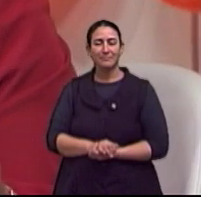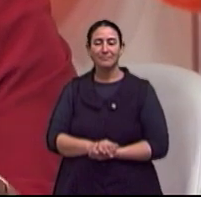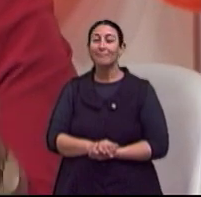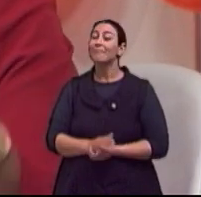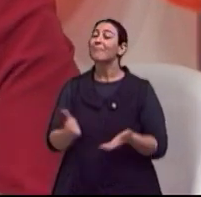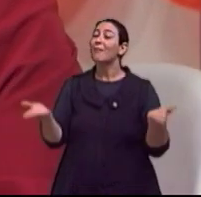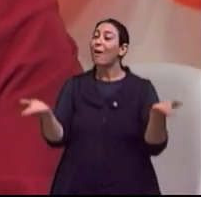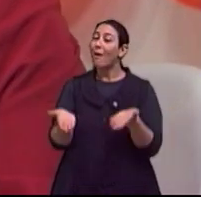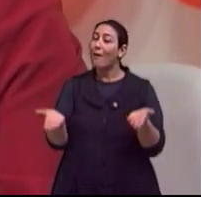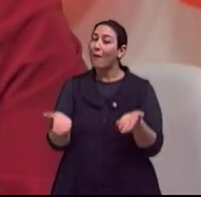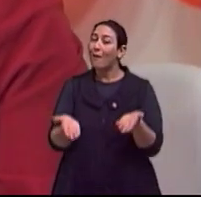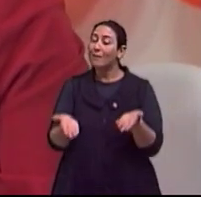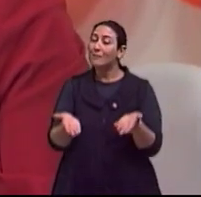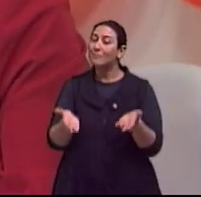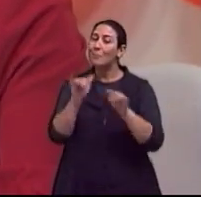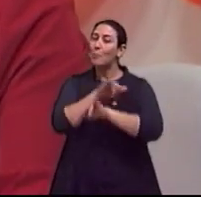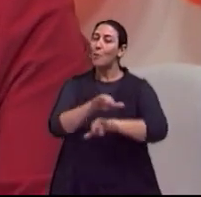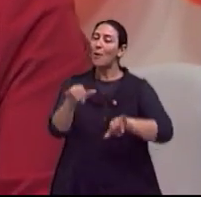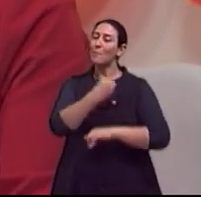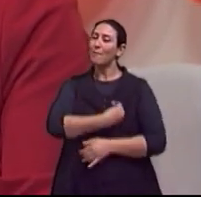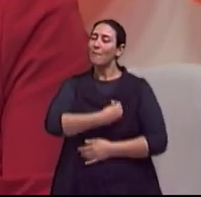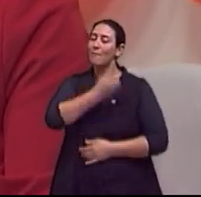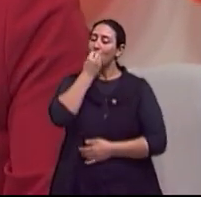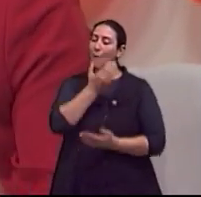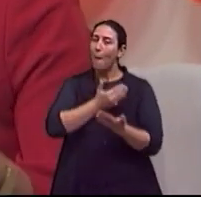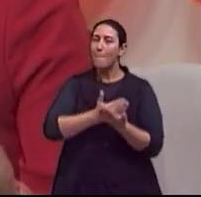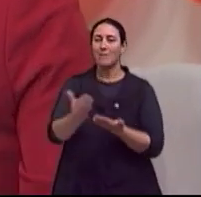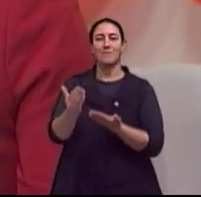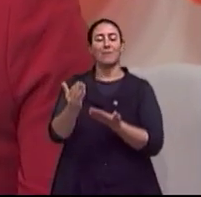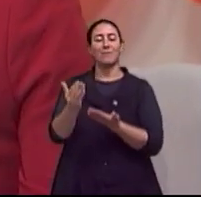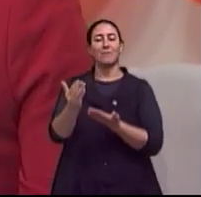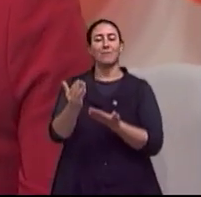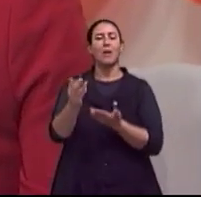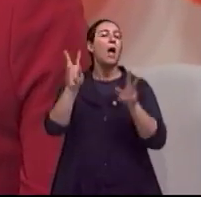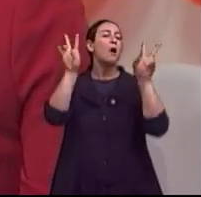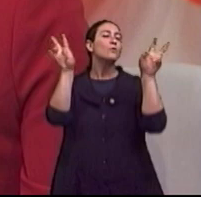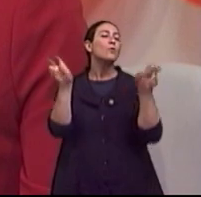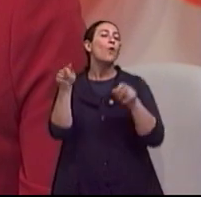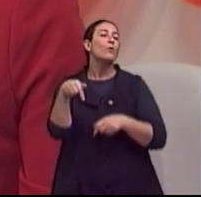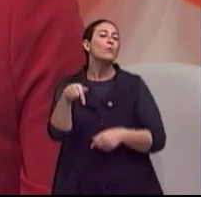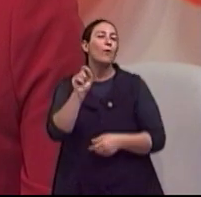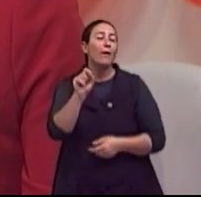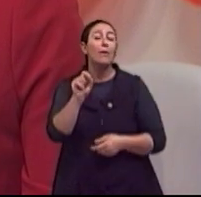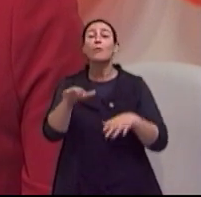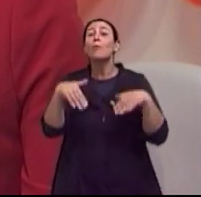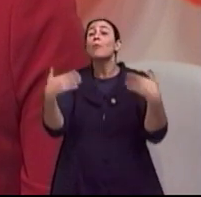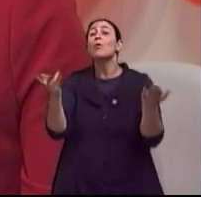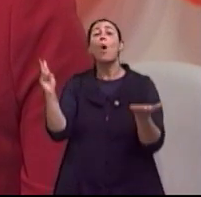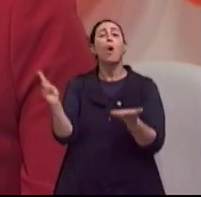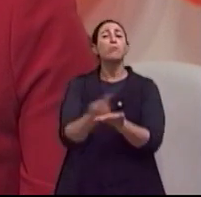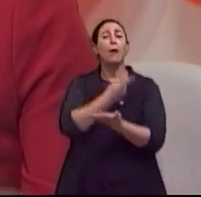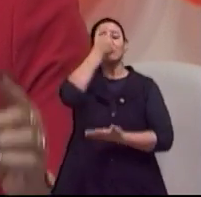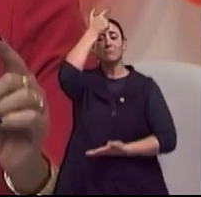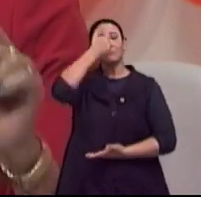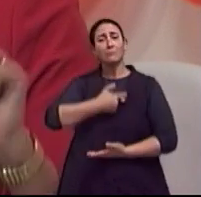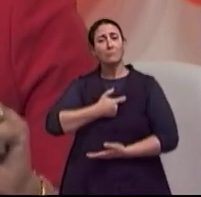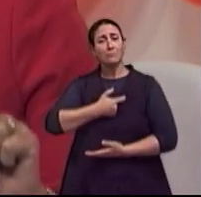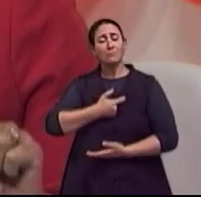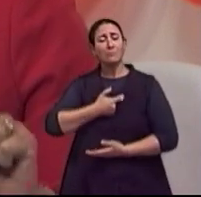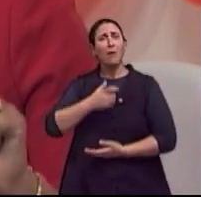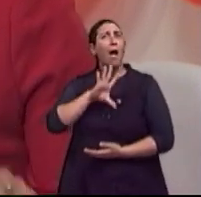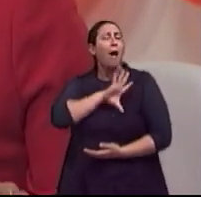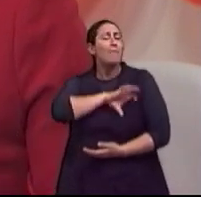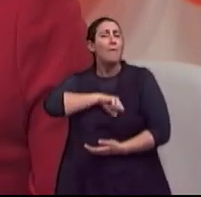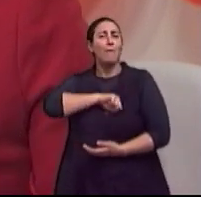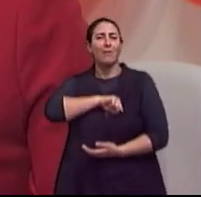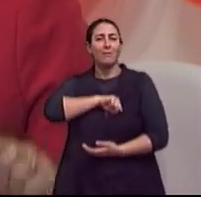Pois e agora o nosso Viva Bem está começando aqui no estúdio. E o assunto de hoje é quando o amor acontece. No trecho do